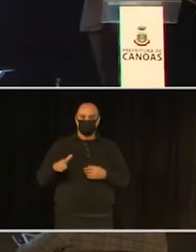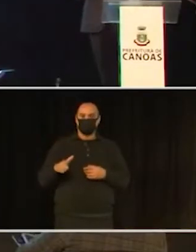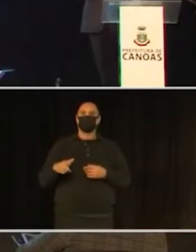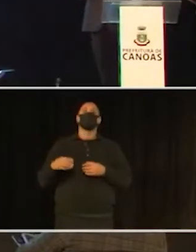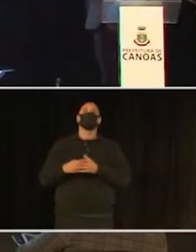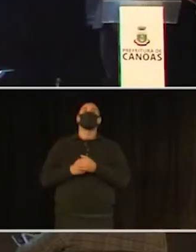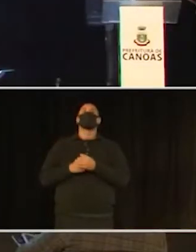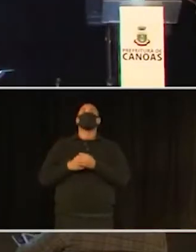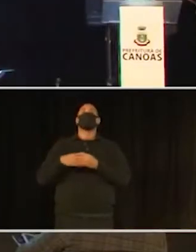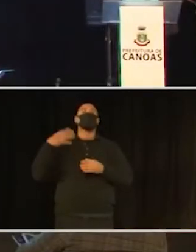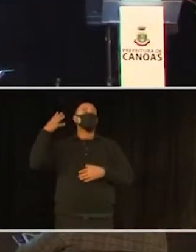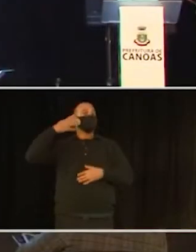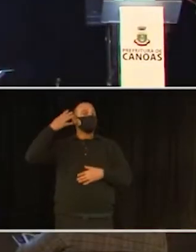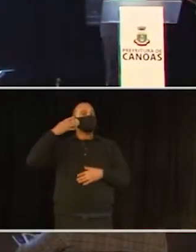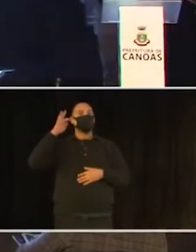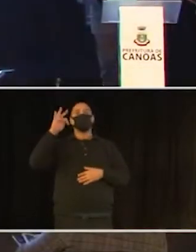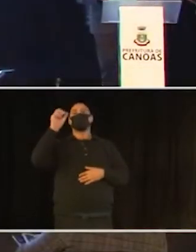Tânia Batistela. Por favor.